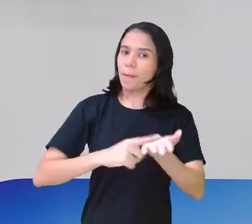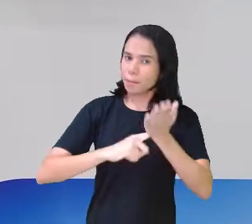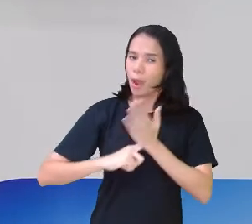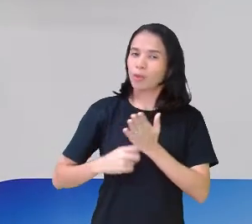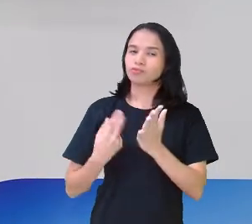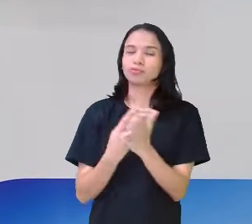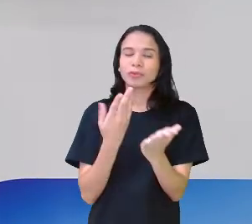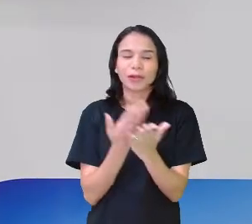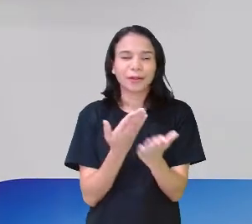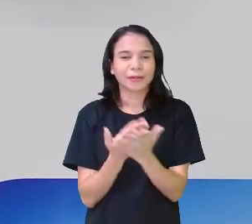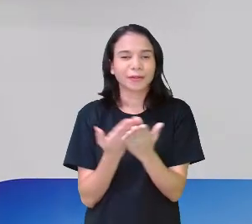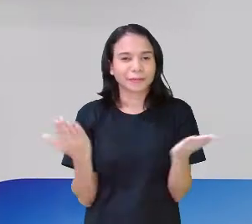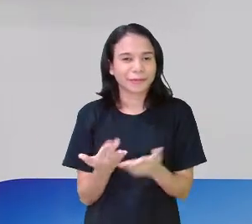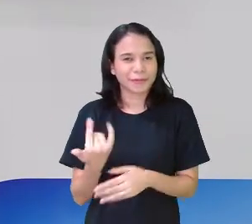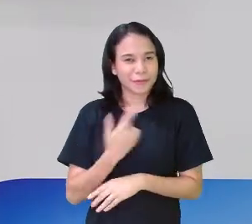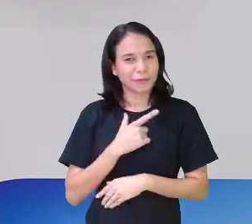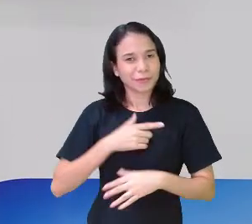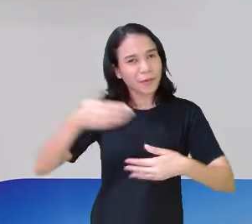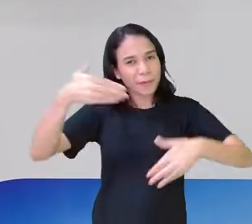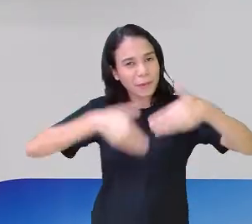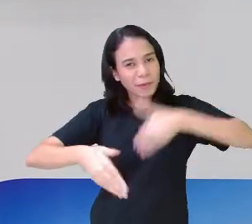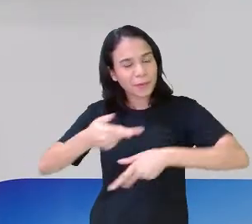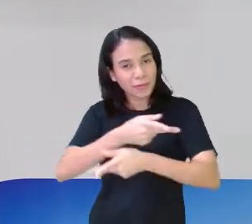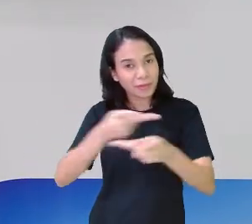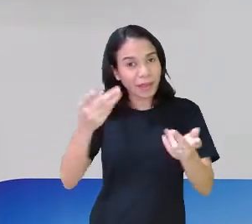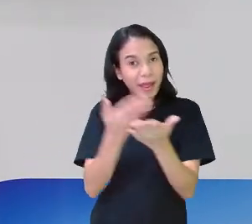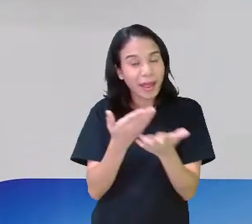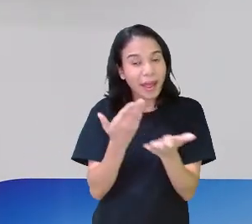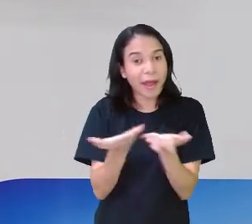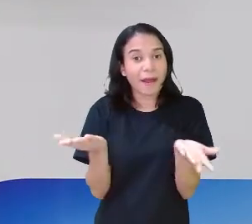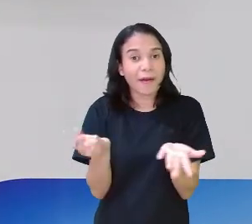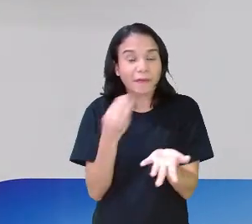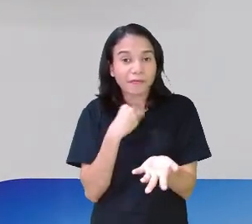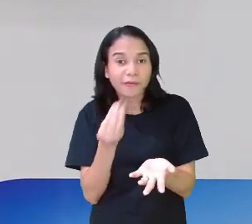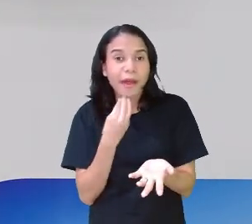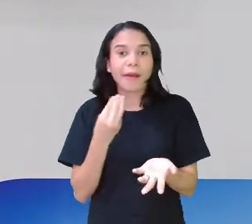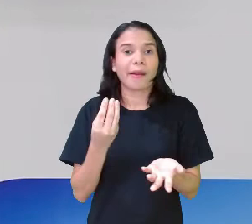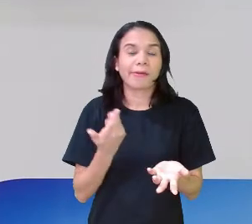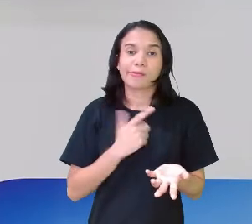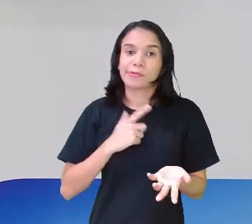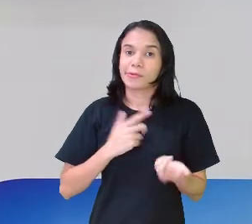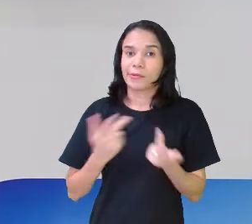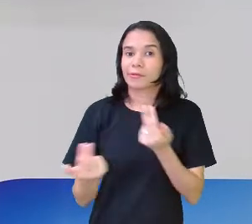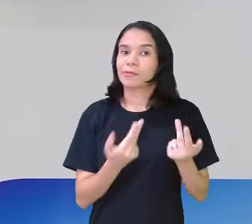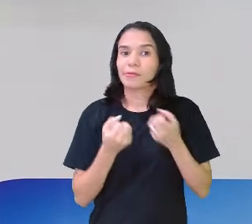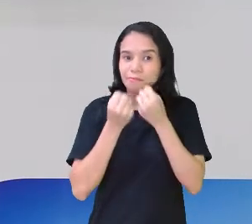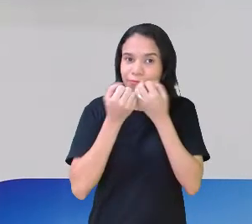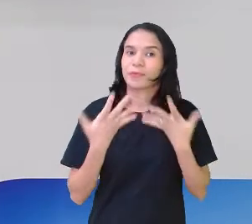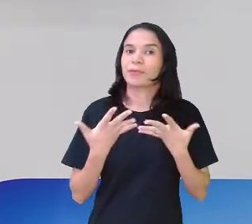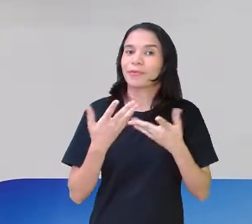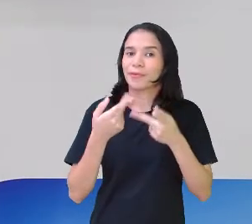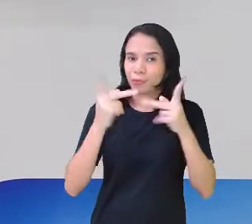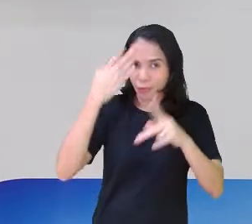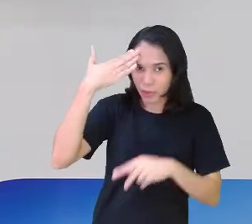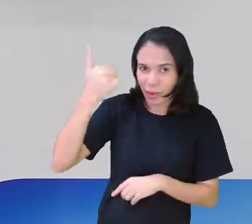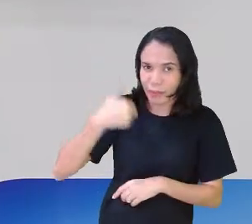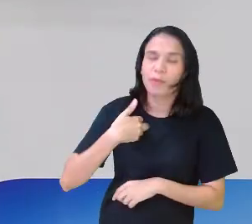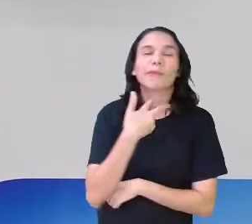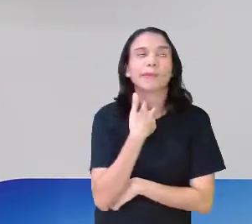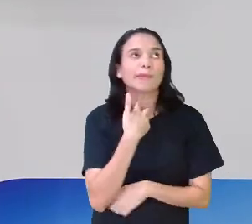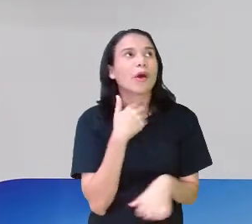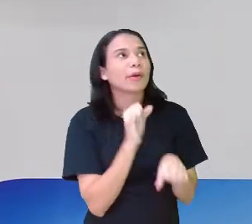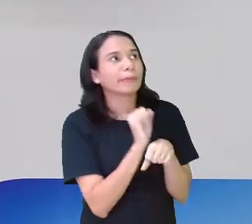essa aula, porque sem a participação de vocês, a aula não fica tão legal quanto poderia ser. Você sabe que eu não posso esperar